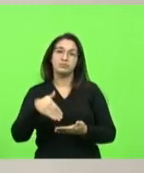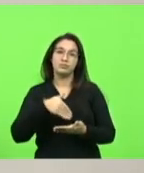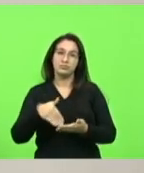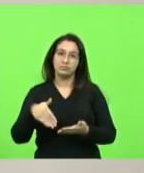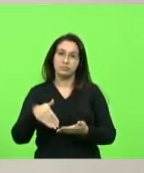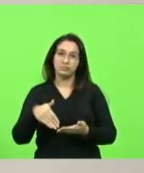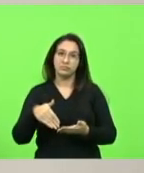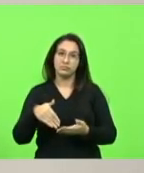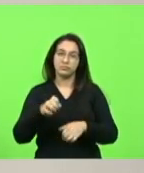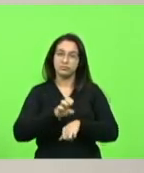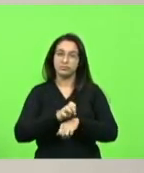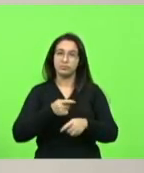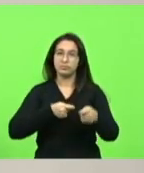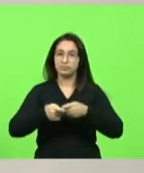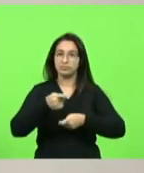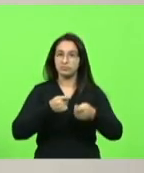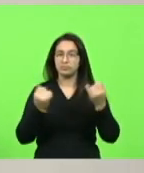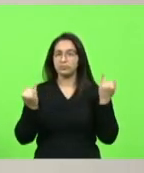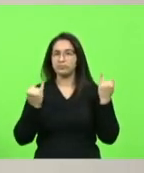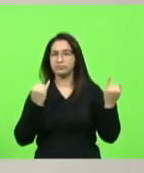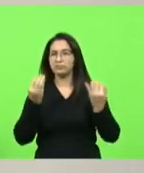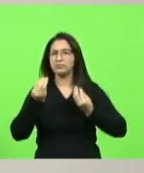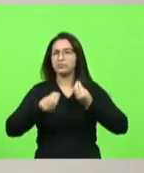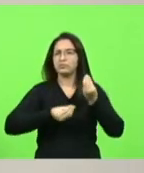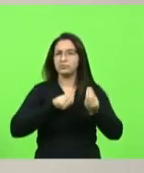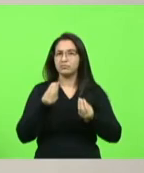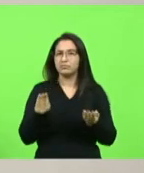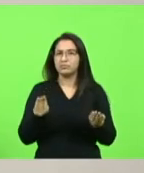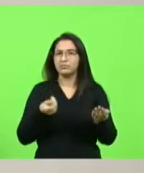administração informações acerca da implantação